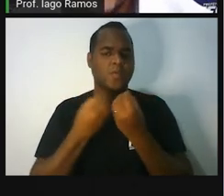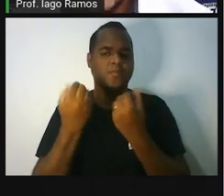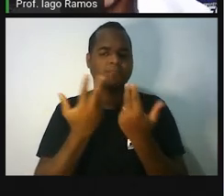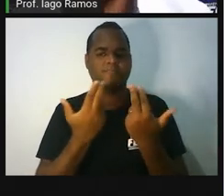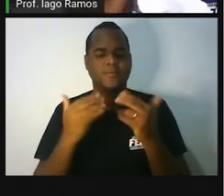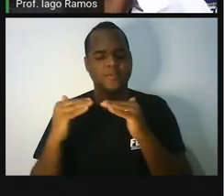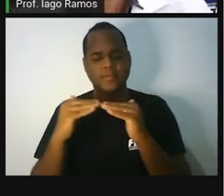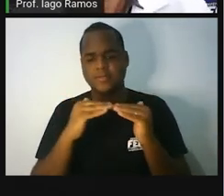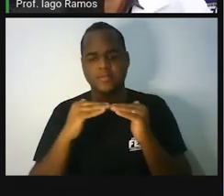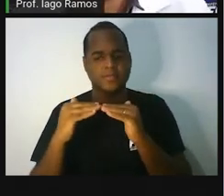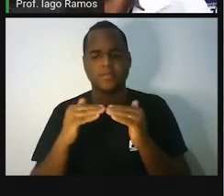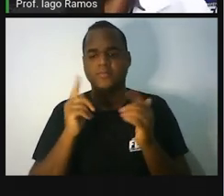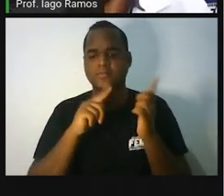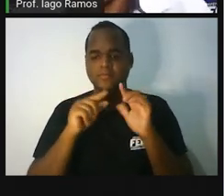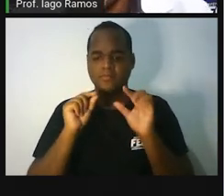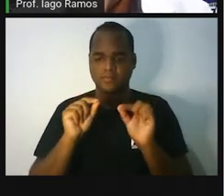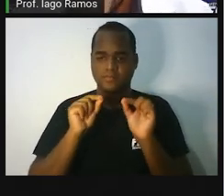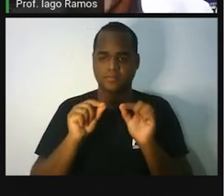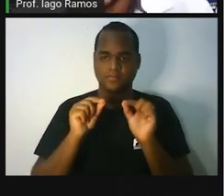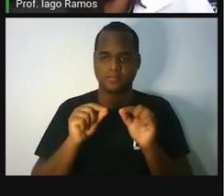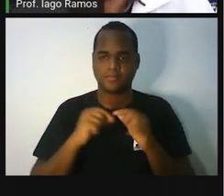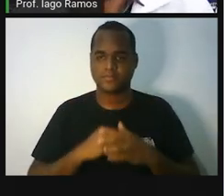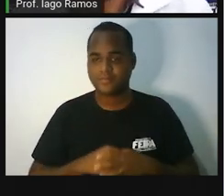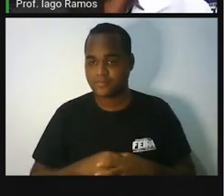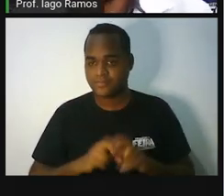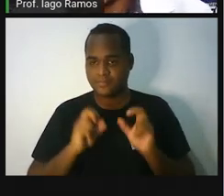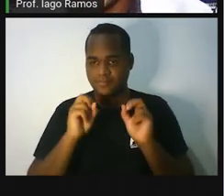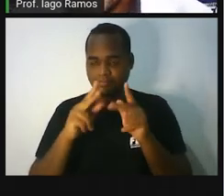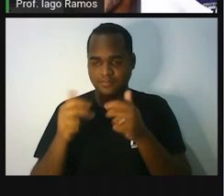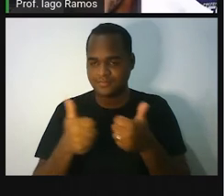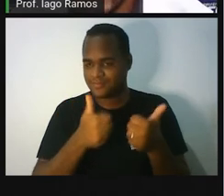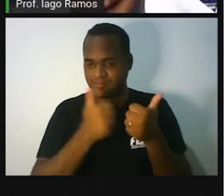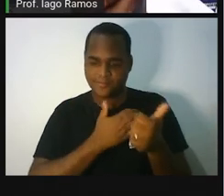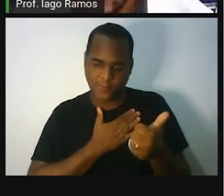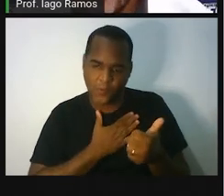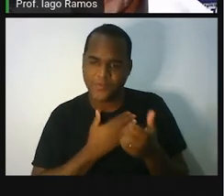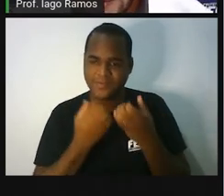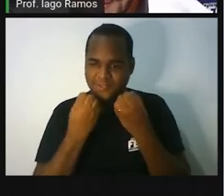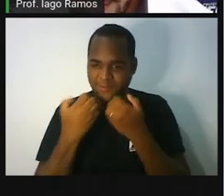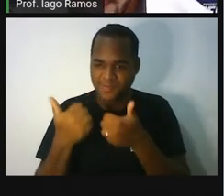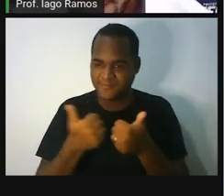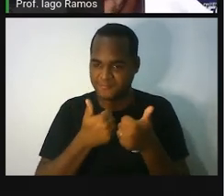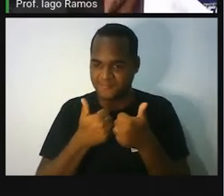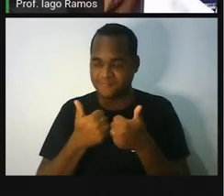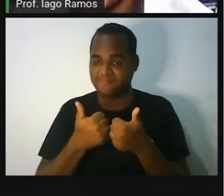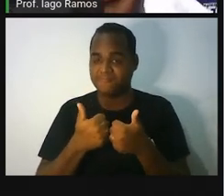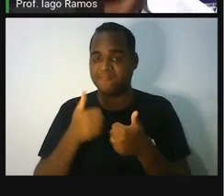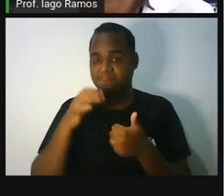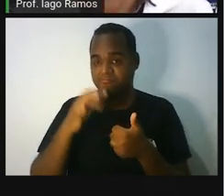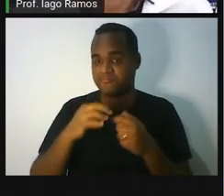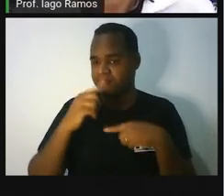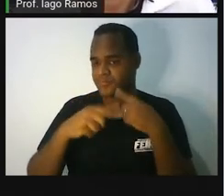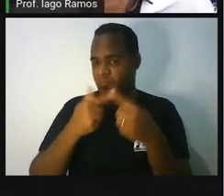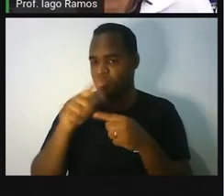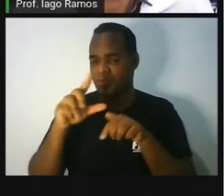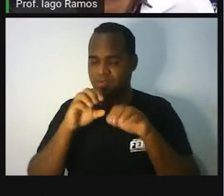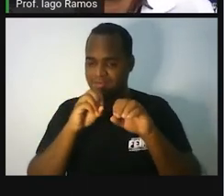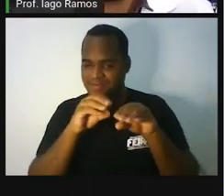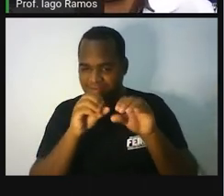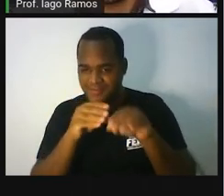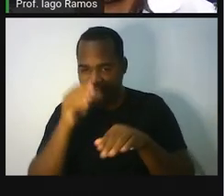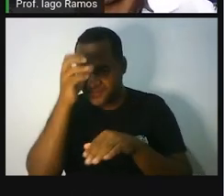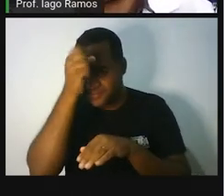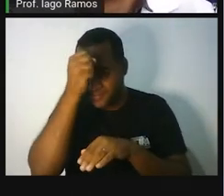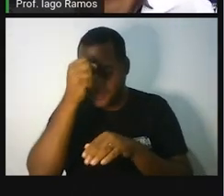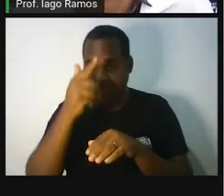negócio de igualdade. Certo? Belezinha? Gostou disso aqui? Quem sabe numa próxima aula